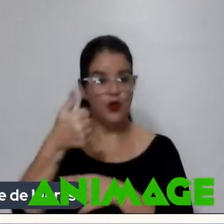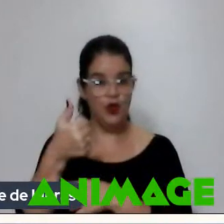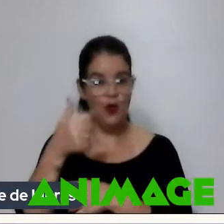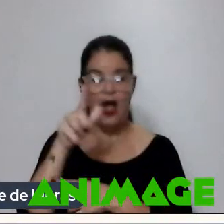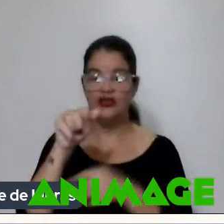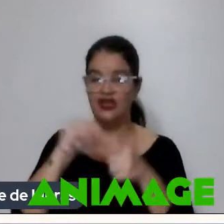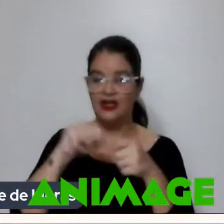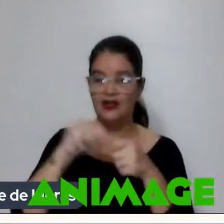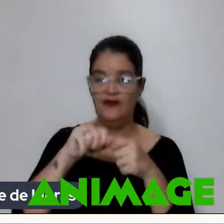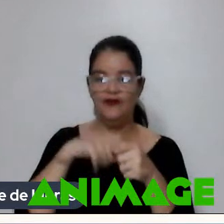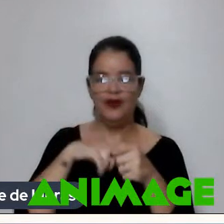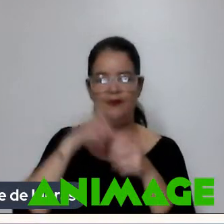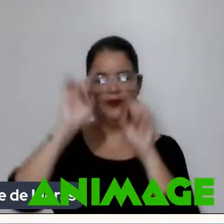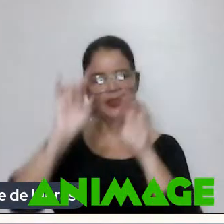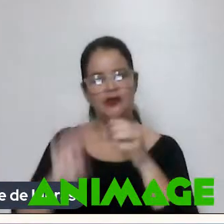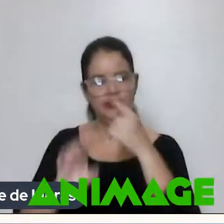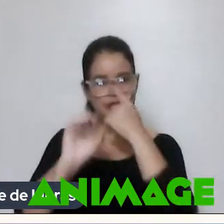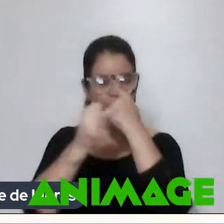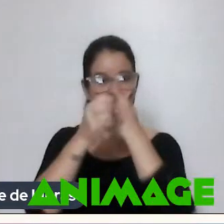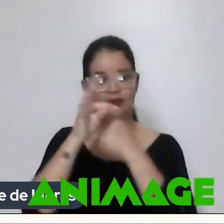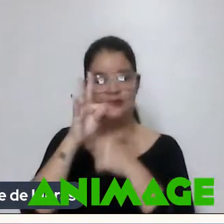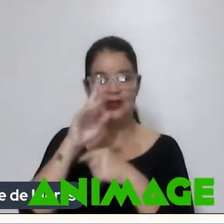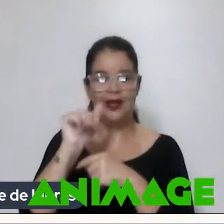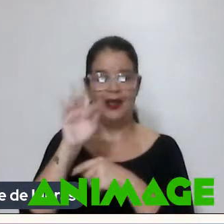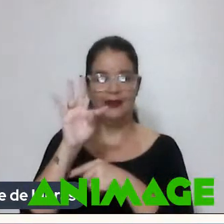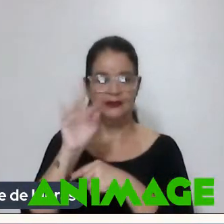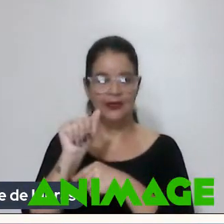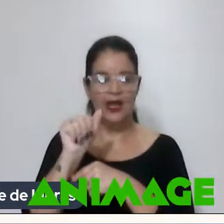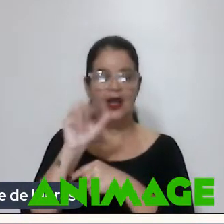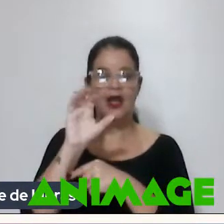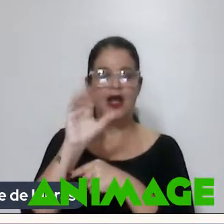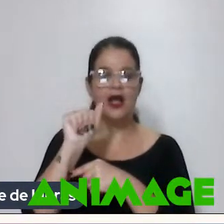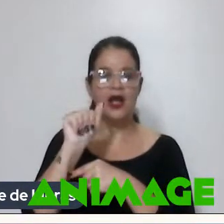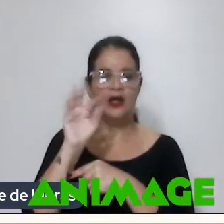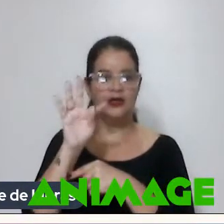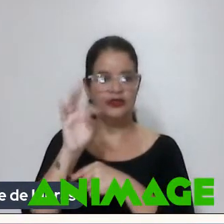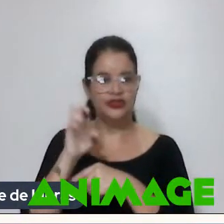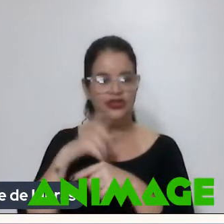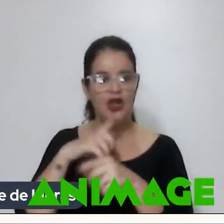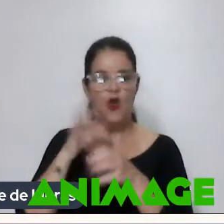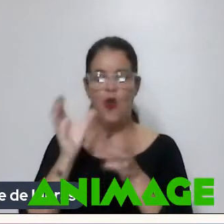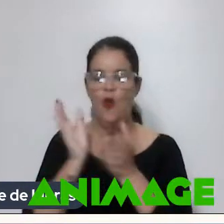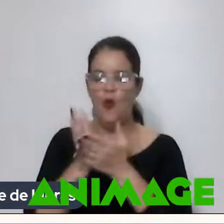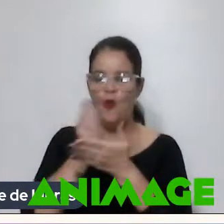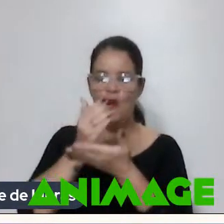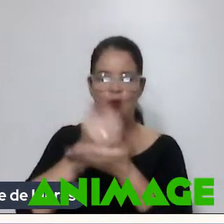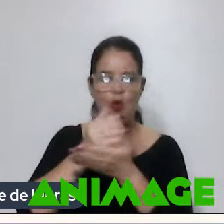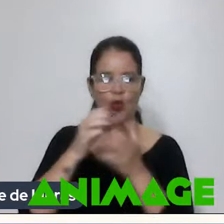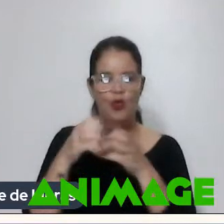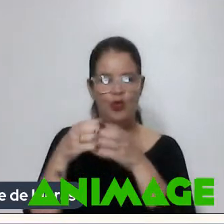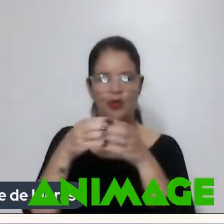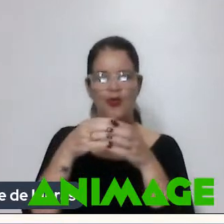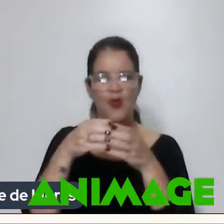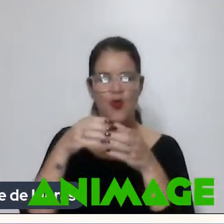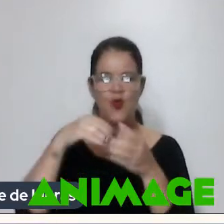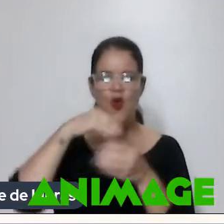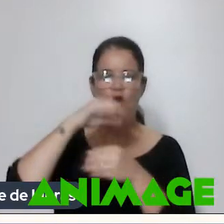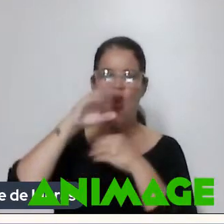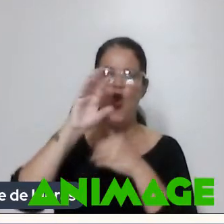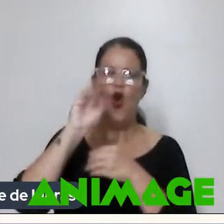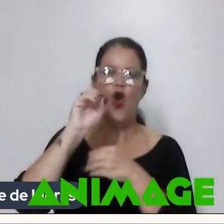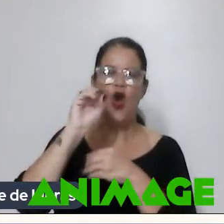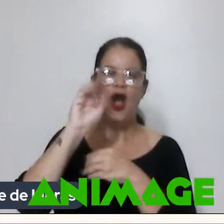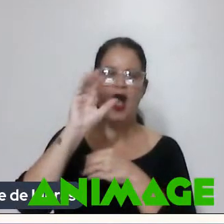De Strata Slitscan Em que a gente Fez um Strata Cut Que fez um Bolo de massinha Tipo um Cocambole Foi